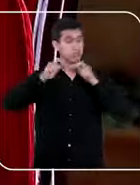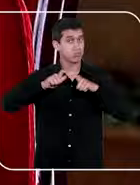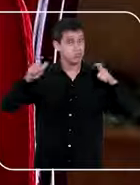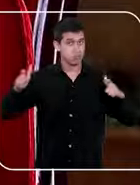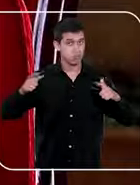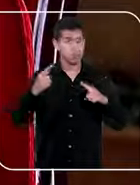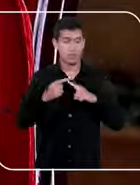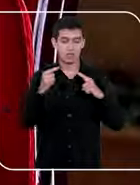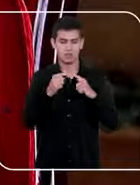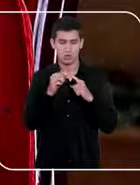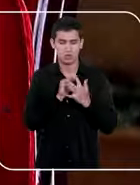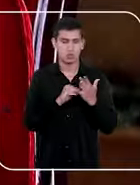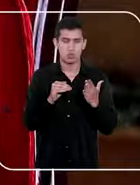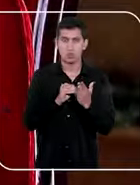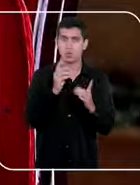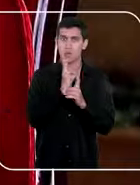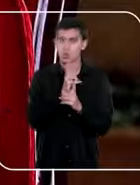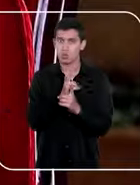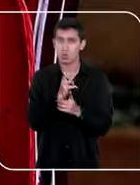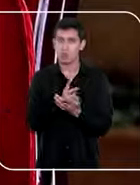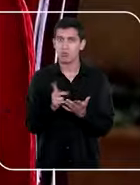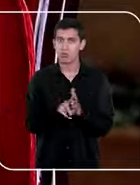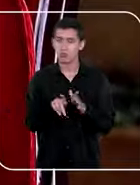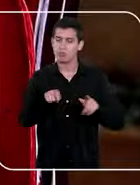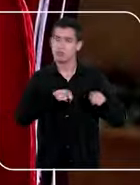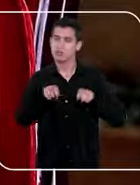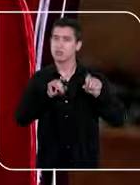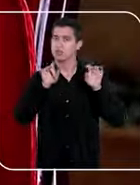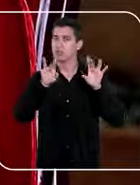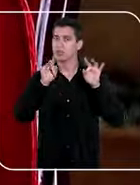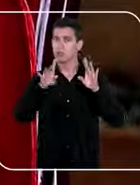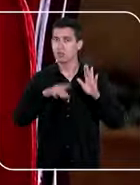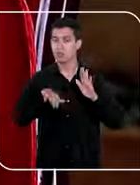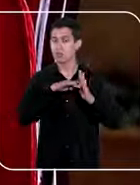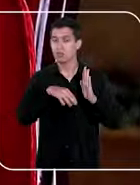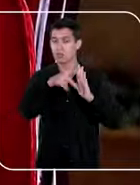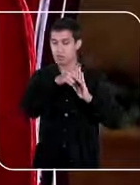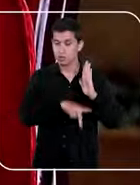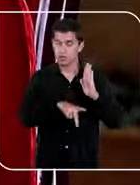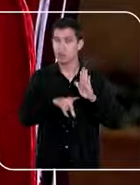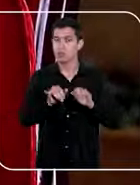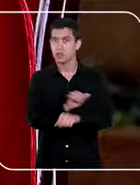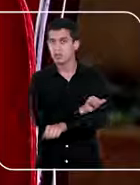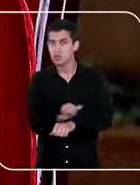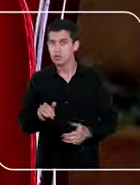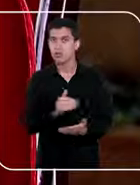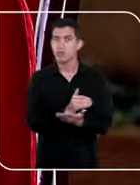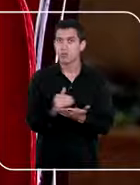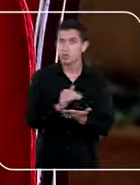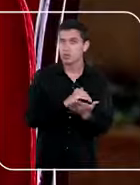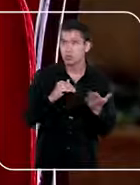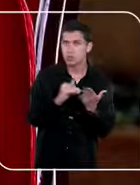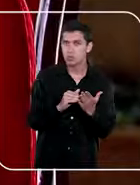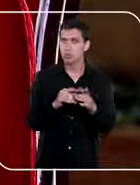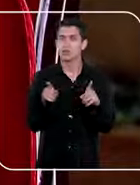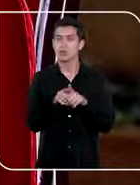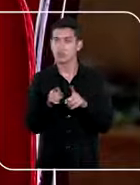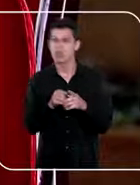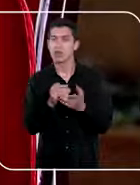em relação à continuidade administrativa, especialmente em relação aos projetos estratégicos, às iniciativas